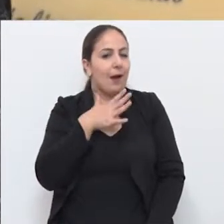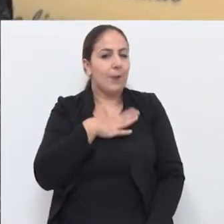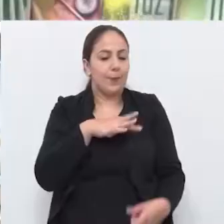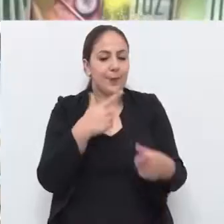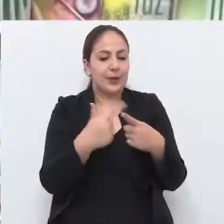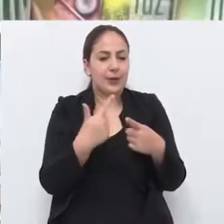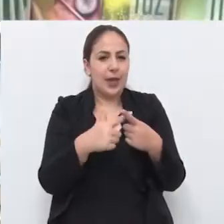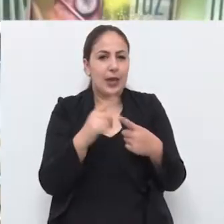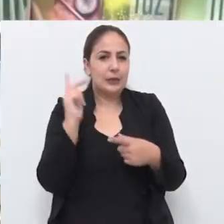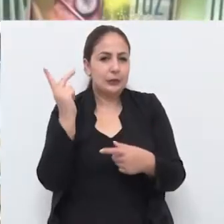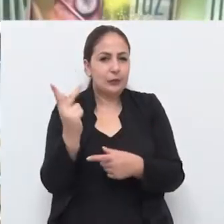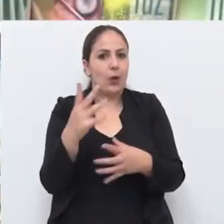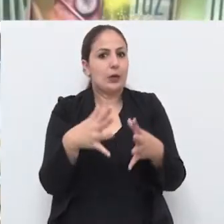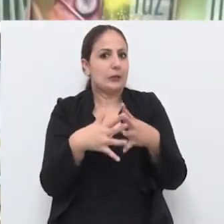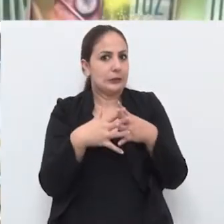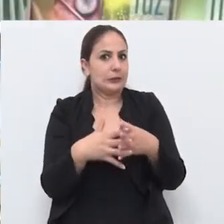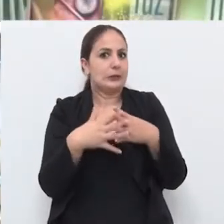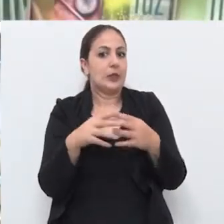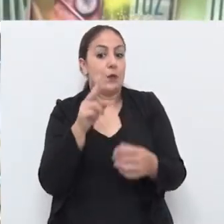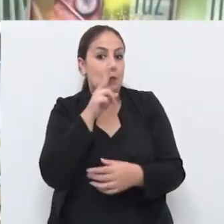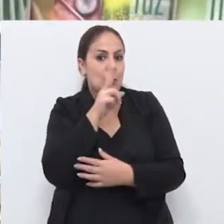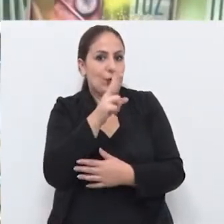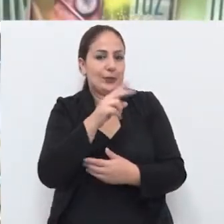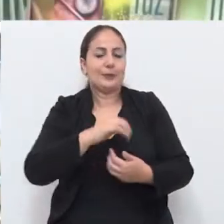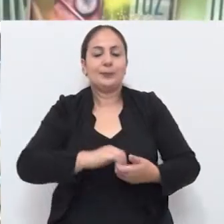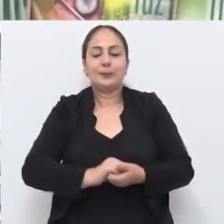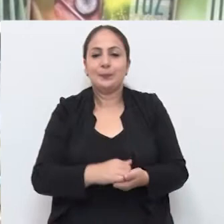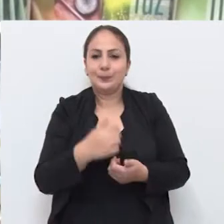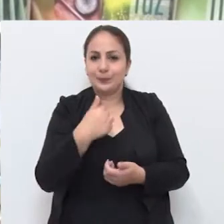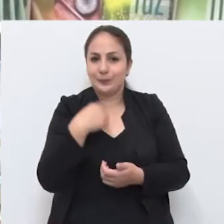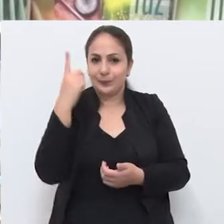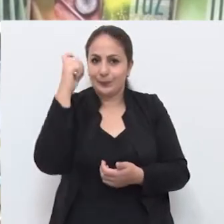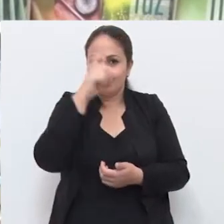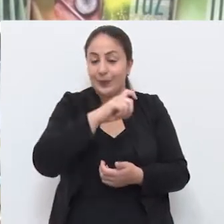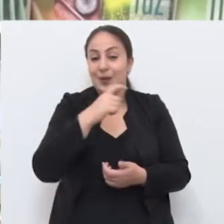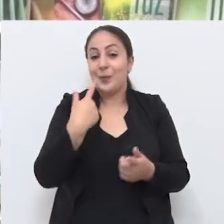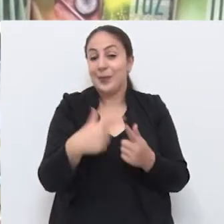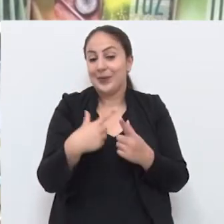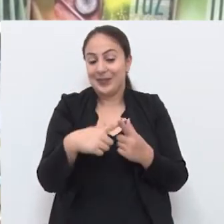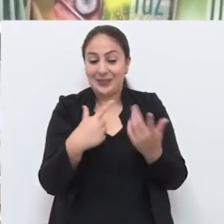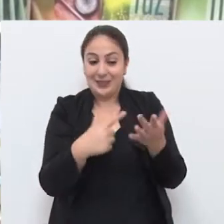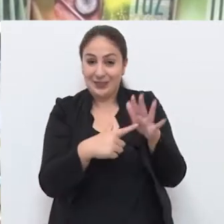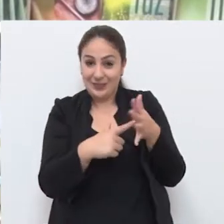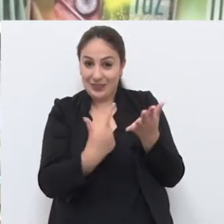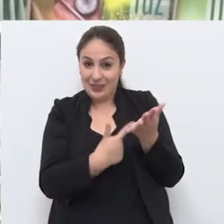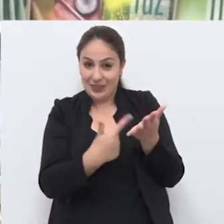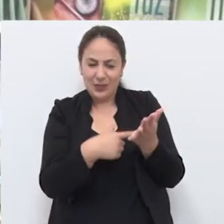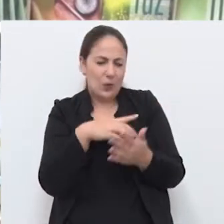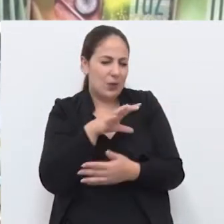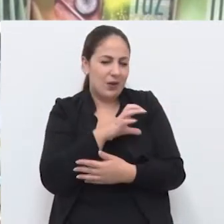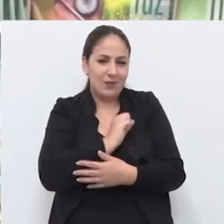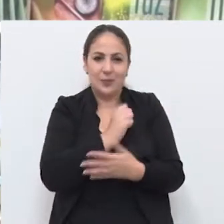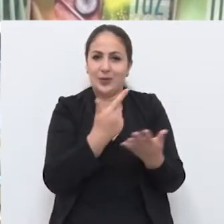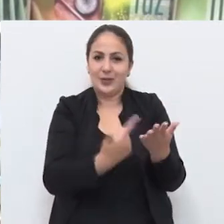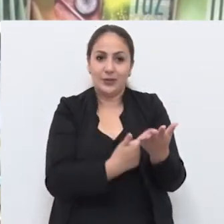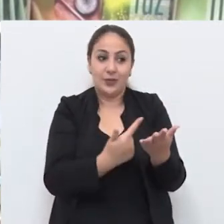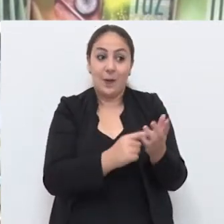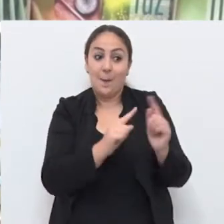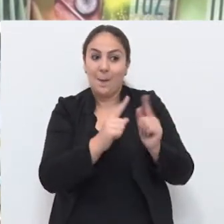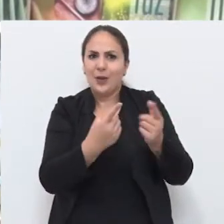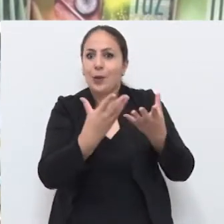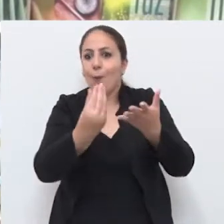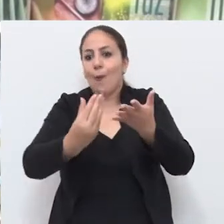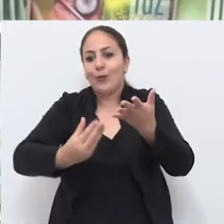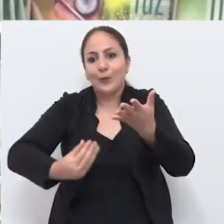com calma, porque são histórias bem densas e bem fortes. A minha dificuldade aqui na Feira do Livro é que eu me apaixono pelos